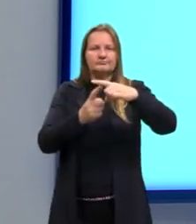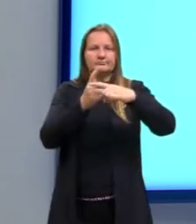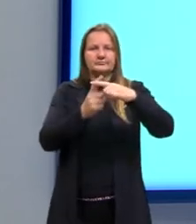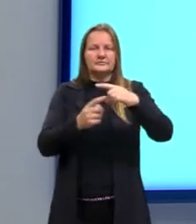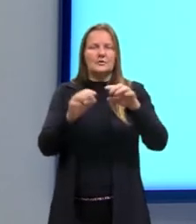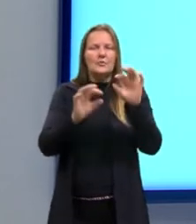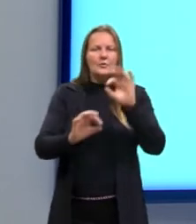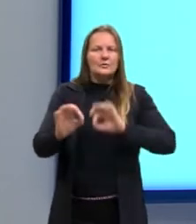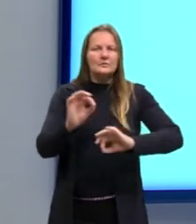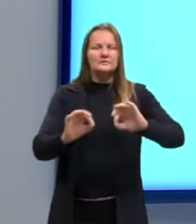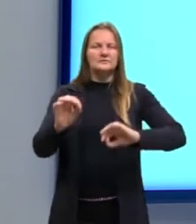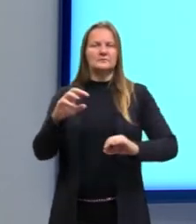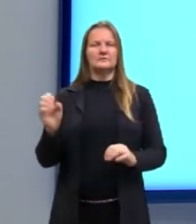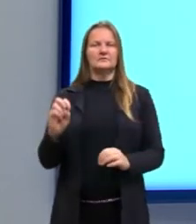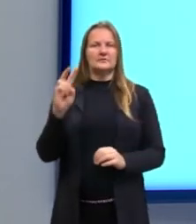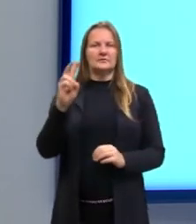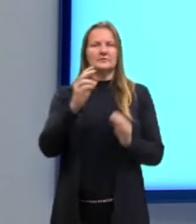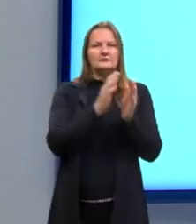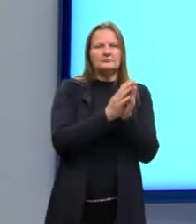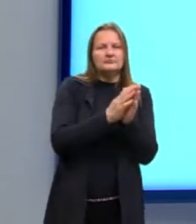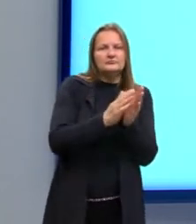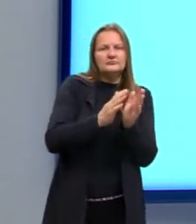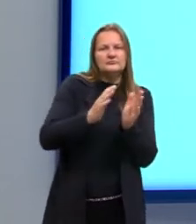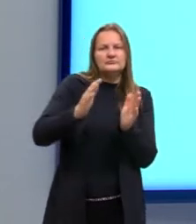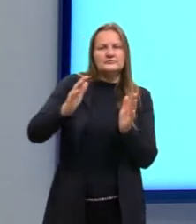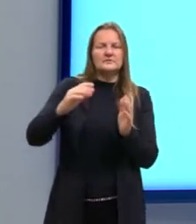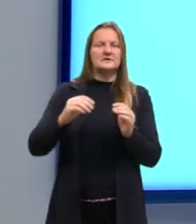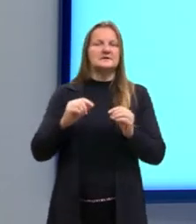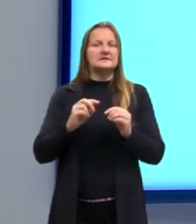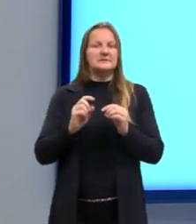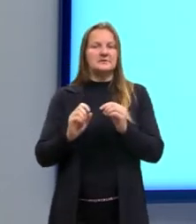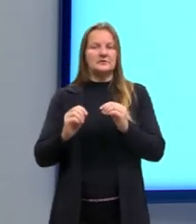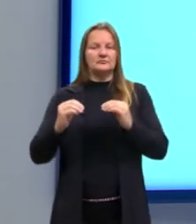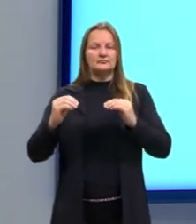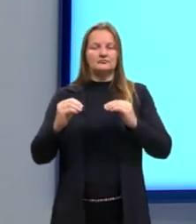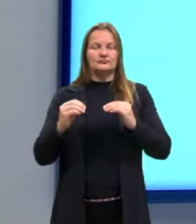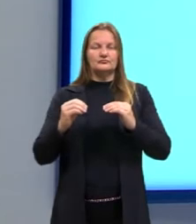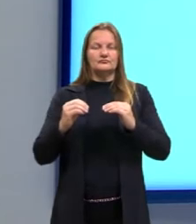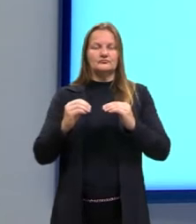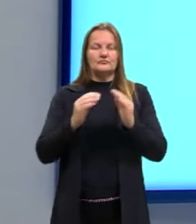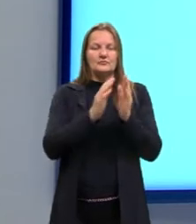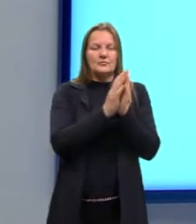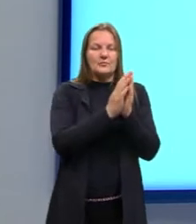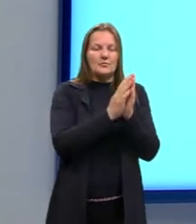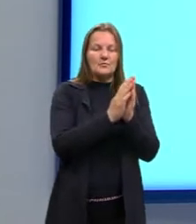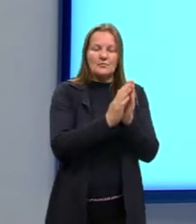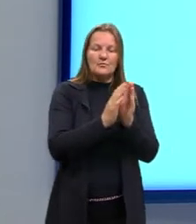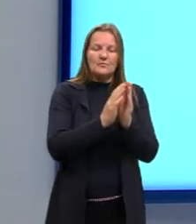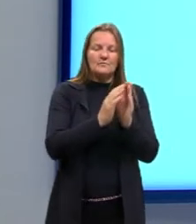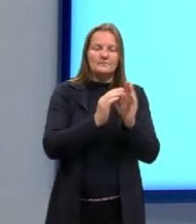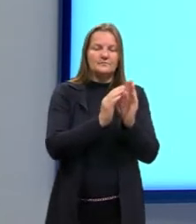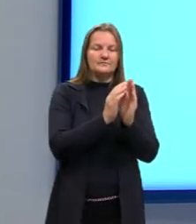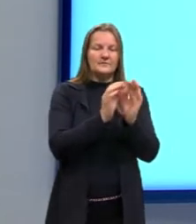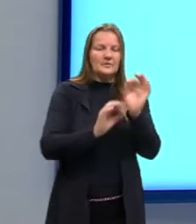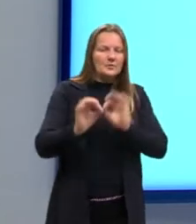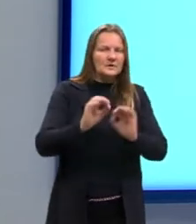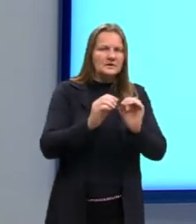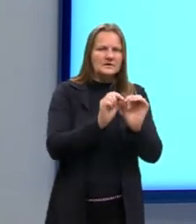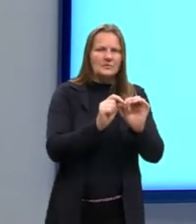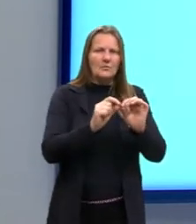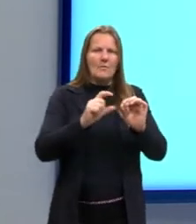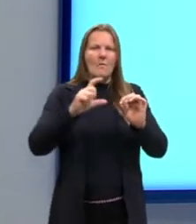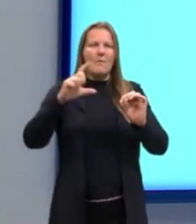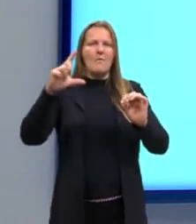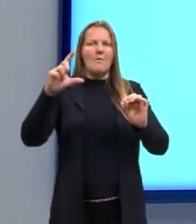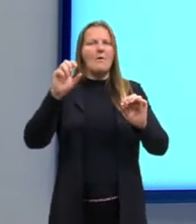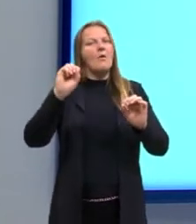organizamos os valores em ordem crescente ou em ordem decrescente, né? E aí, nós chamamos esses